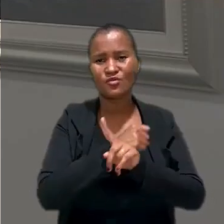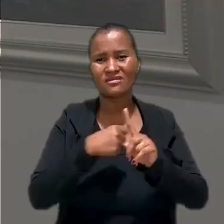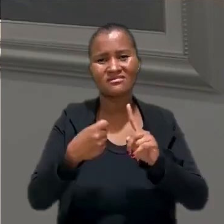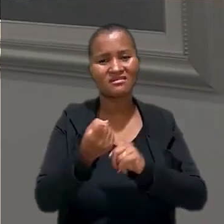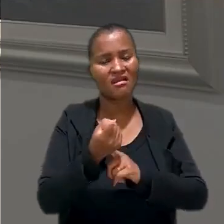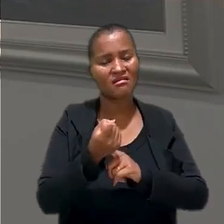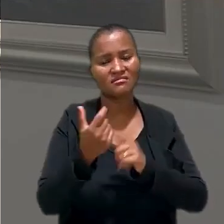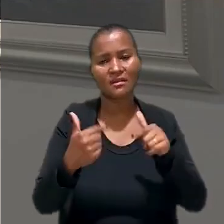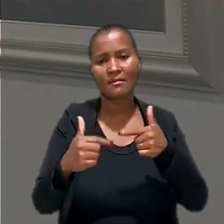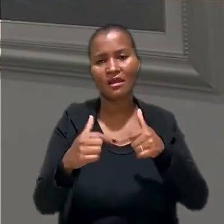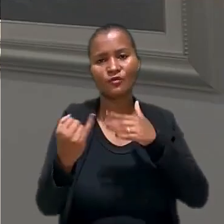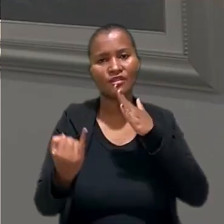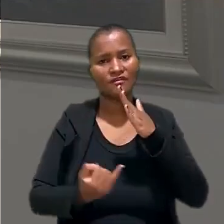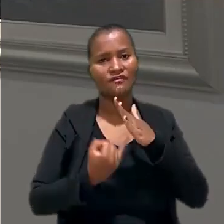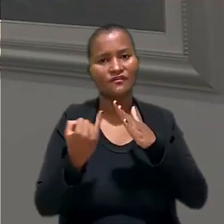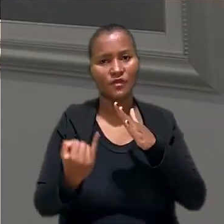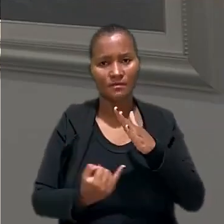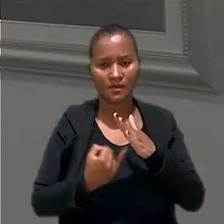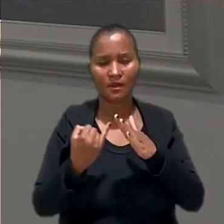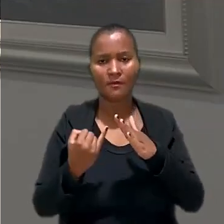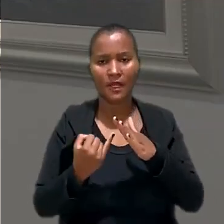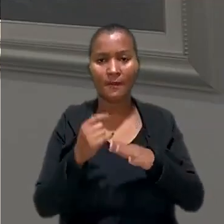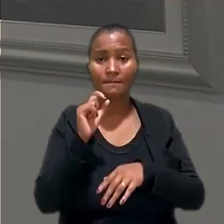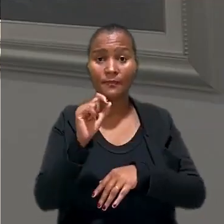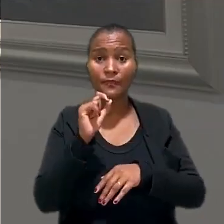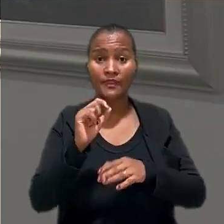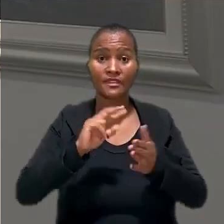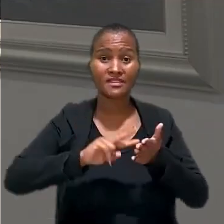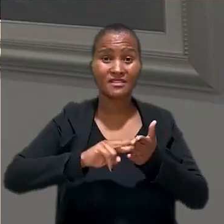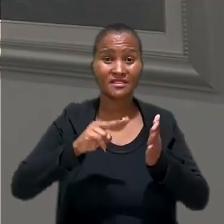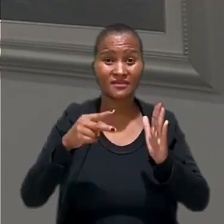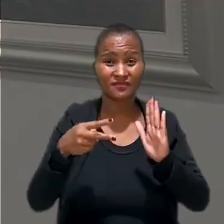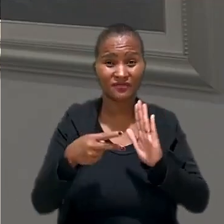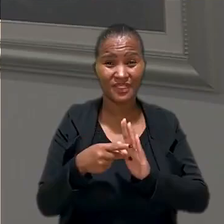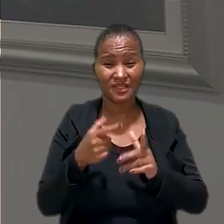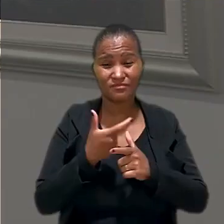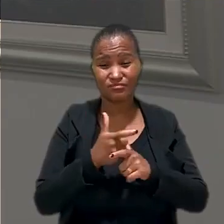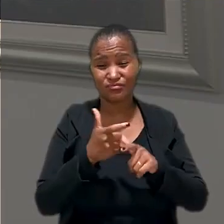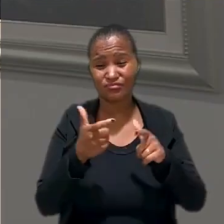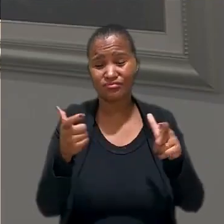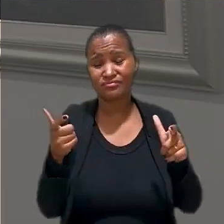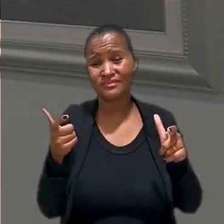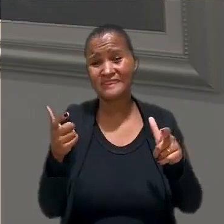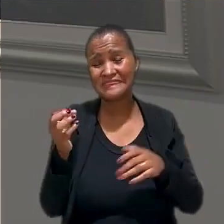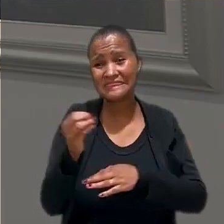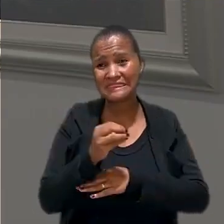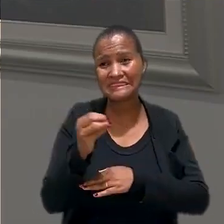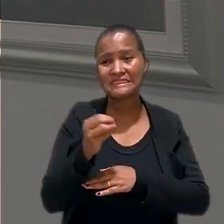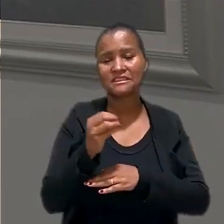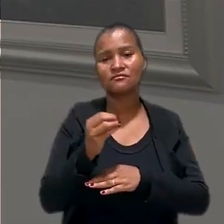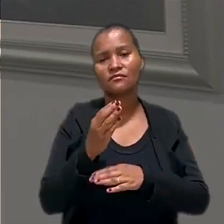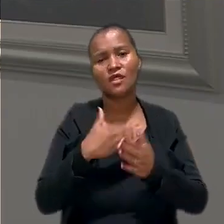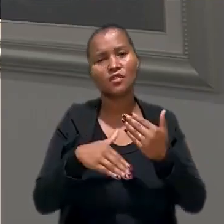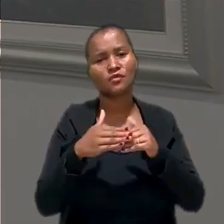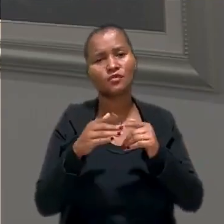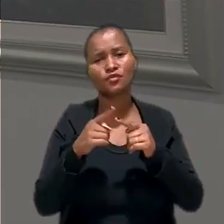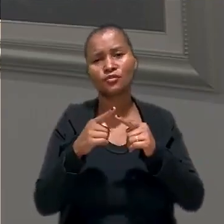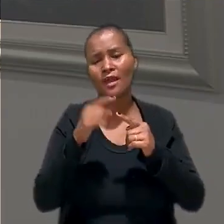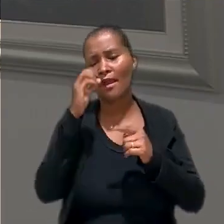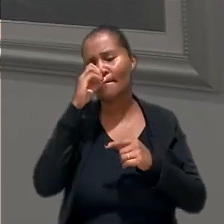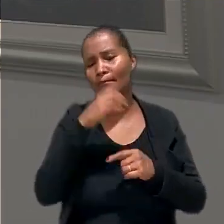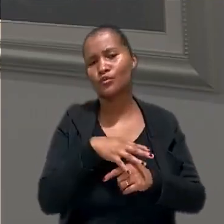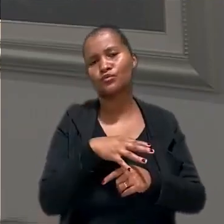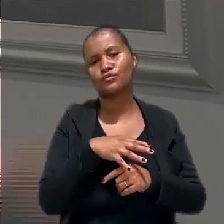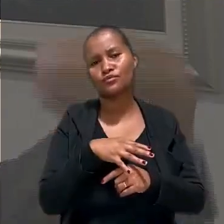social, estão na informalidade, o que significa uma enorme vulnerabilidade a todo tipo de